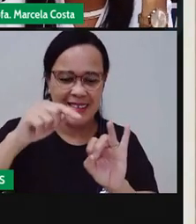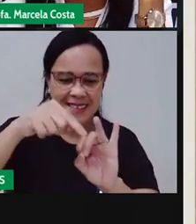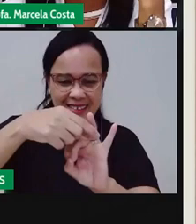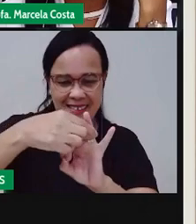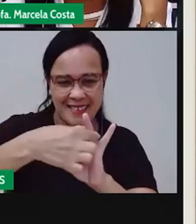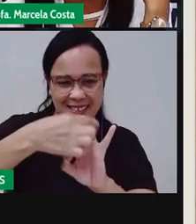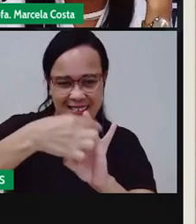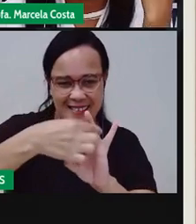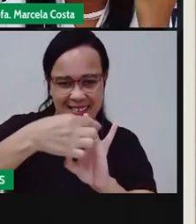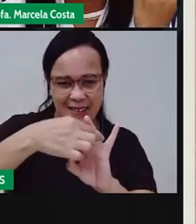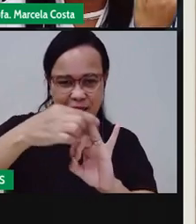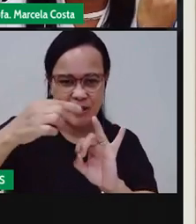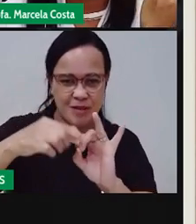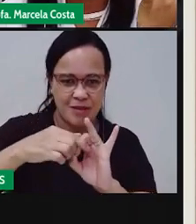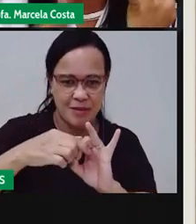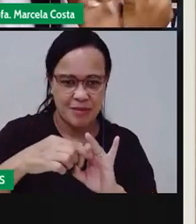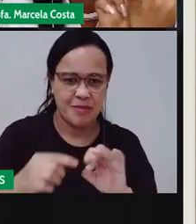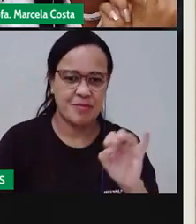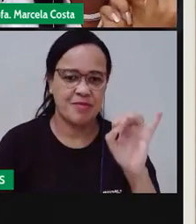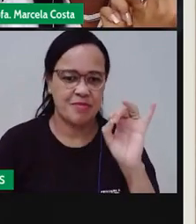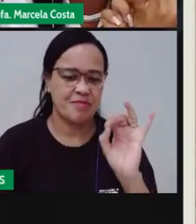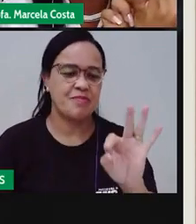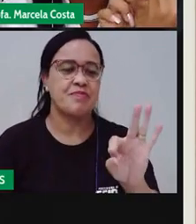Eu sou o pai de todos.